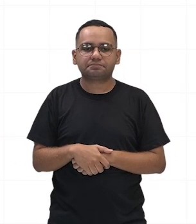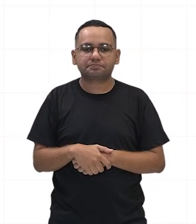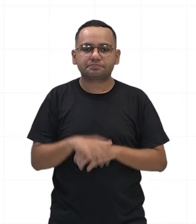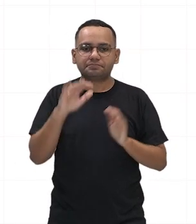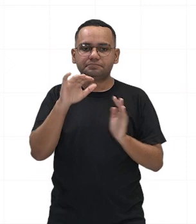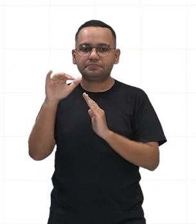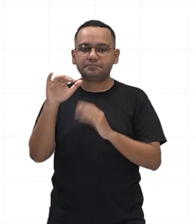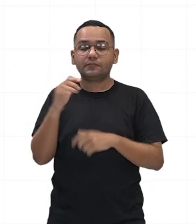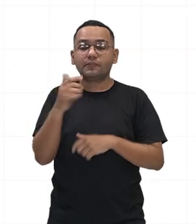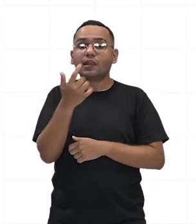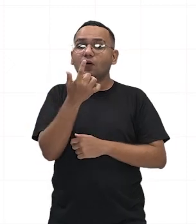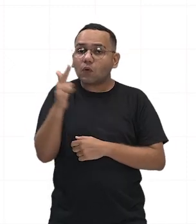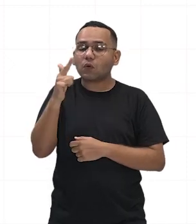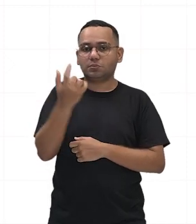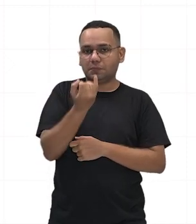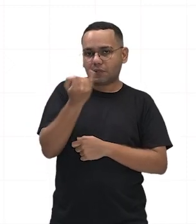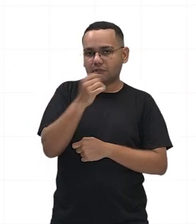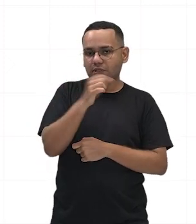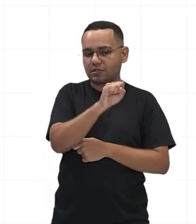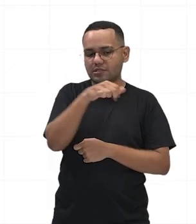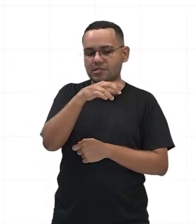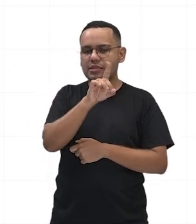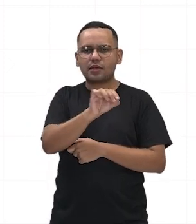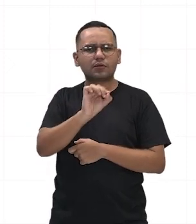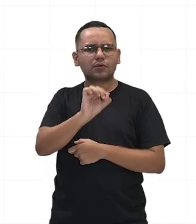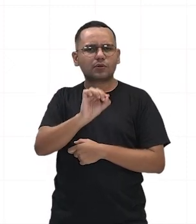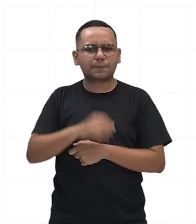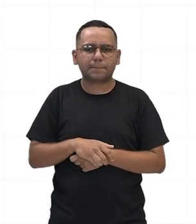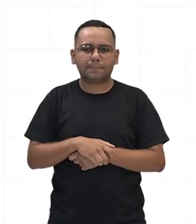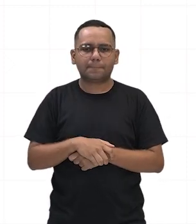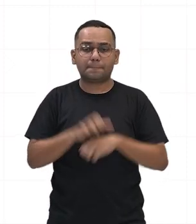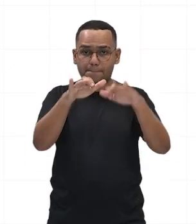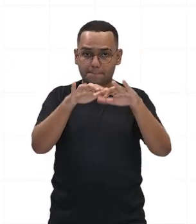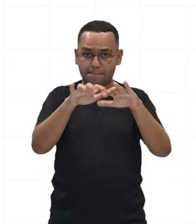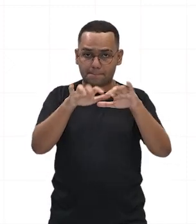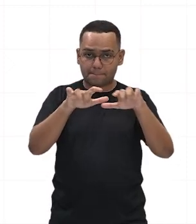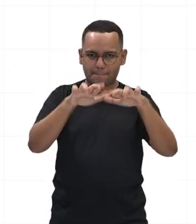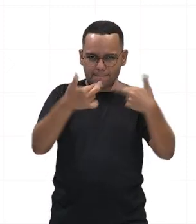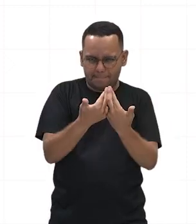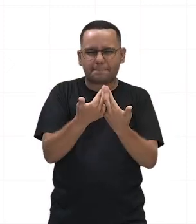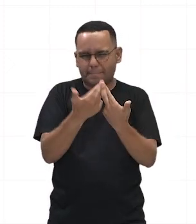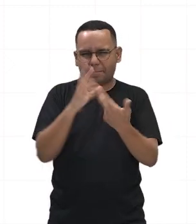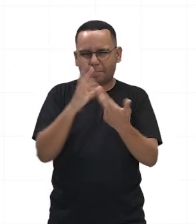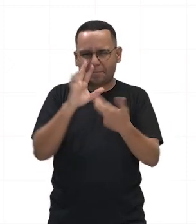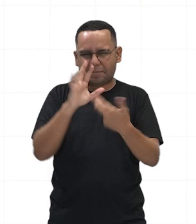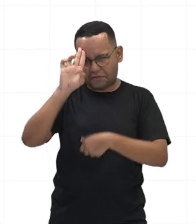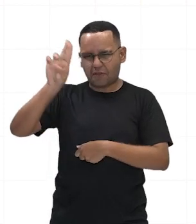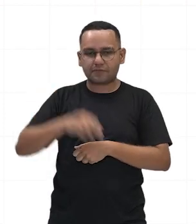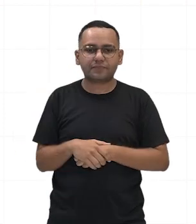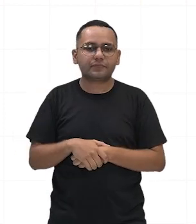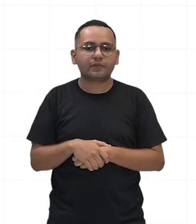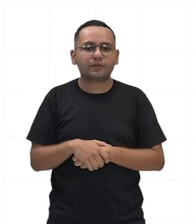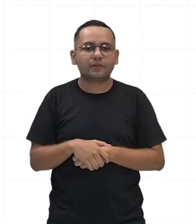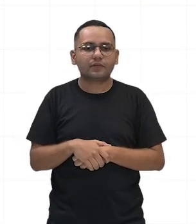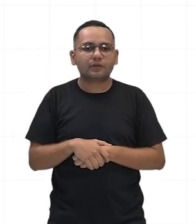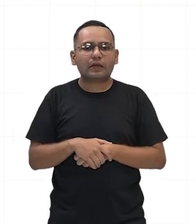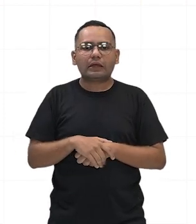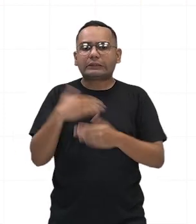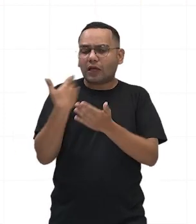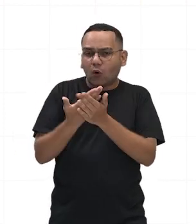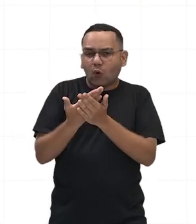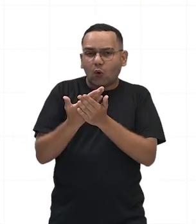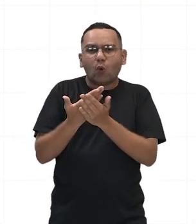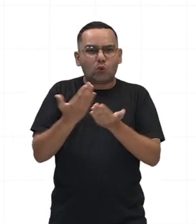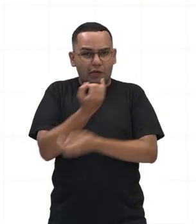Senado. O é o Senado? Vamos lá. Na República, continua a ser o mais importante poder de